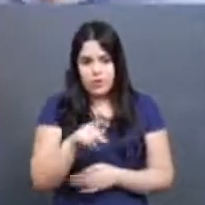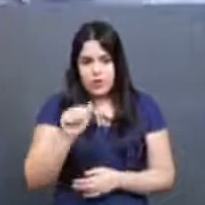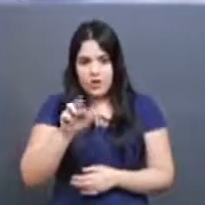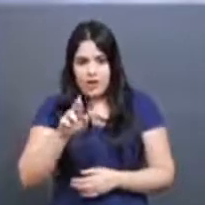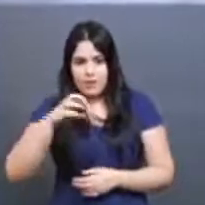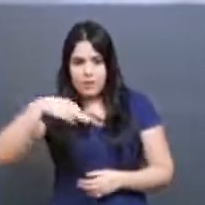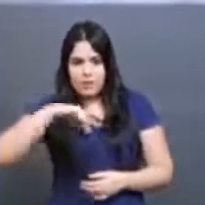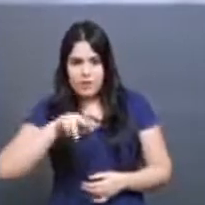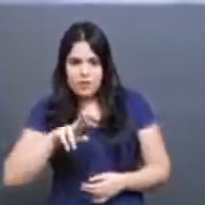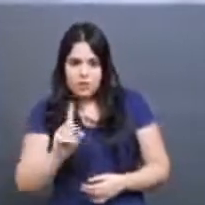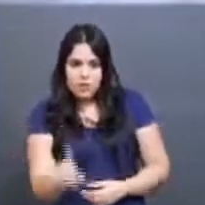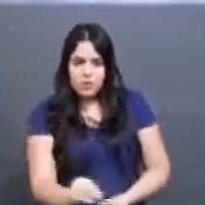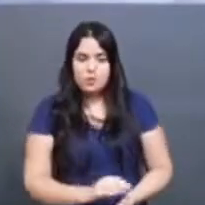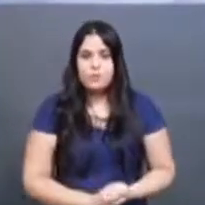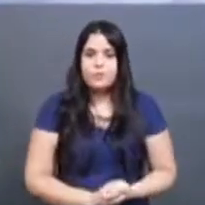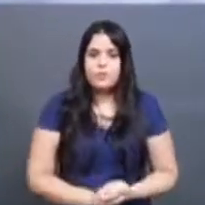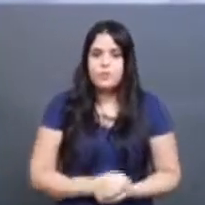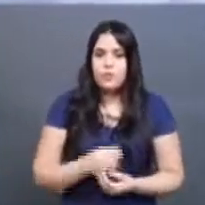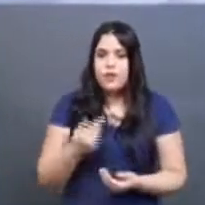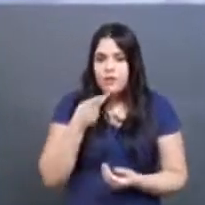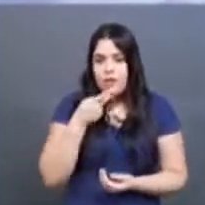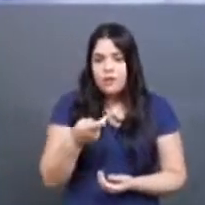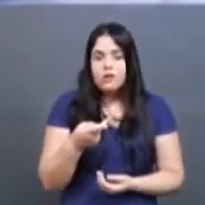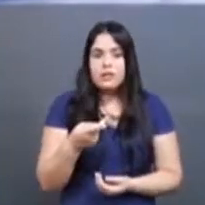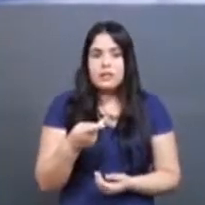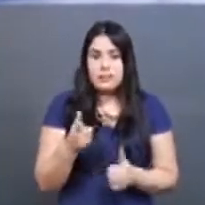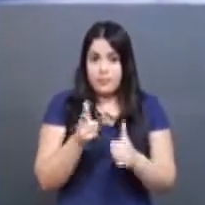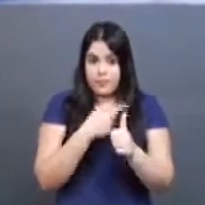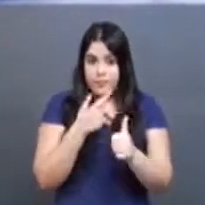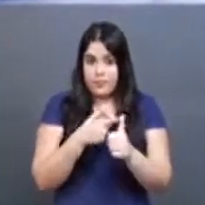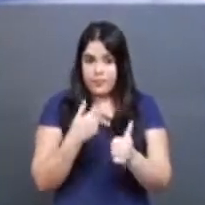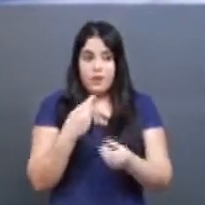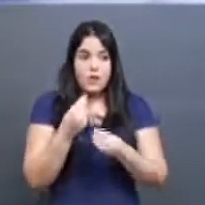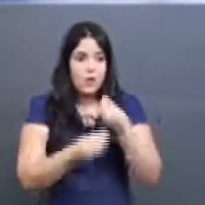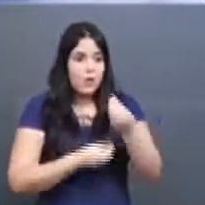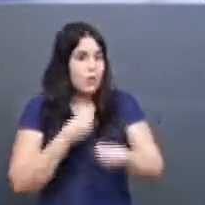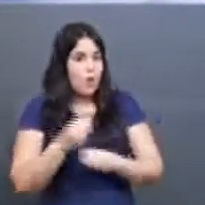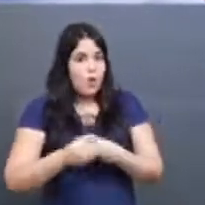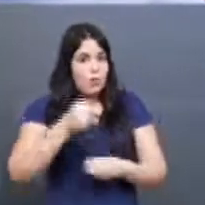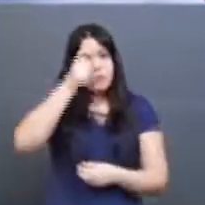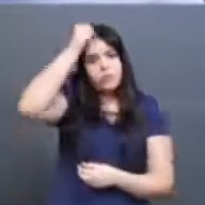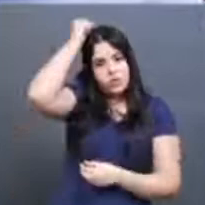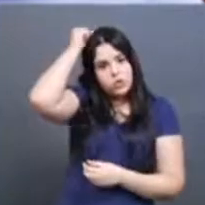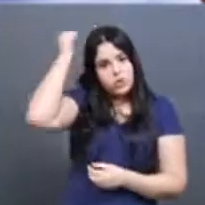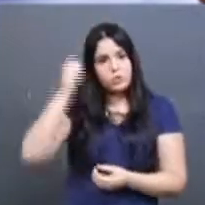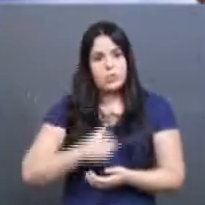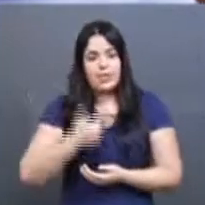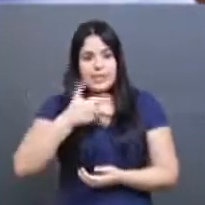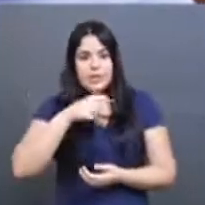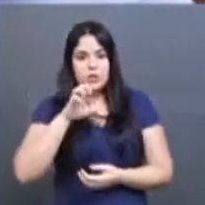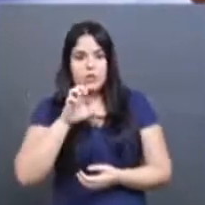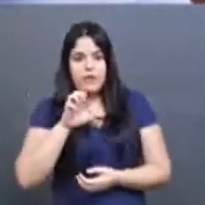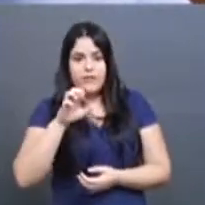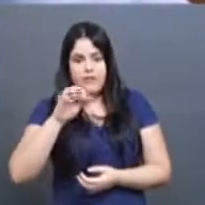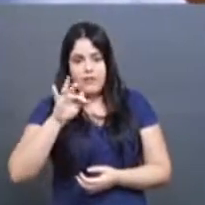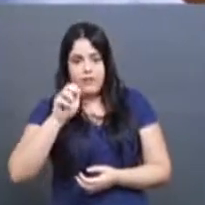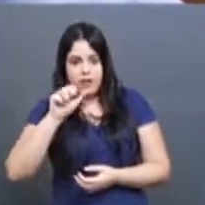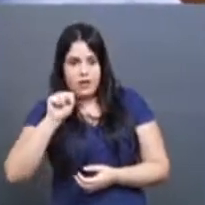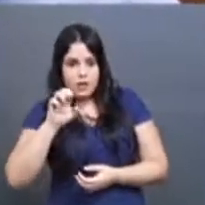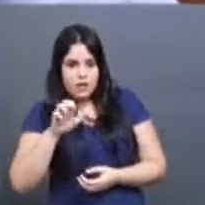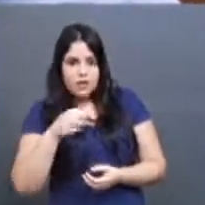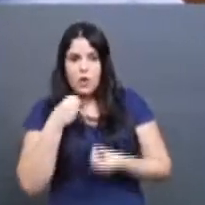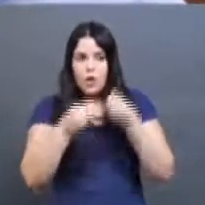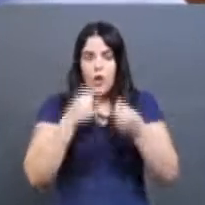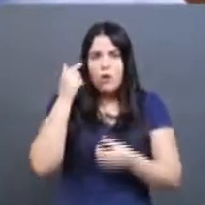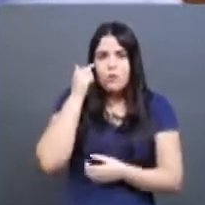Quilice Neto. Pró-reitor, conta pra gente primeiro sobre essa questão do vestibular segunda fase. Como as pessoas podem saber